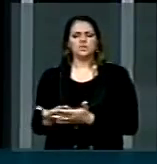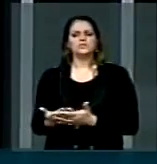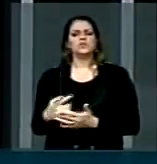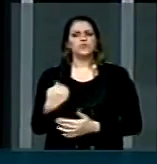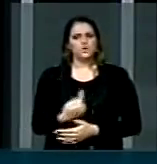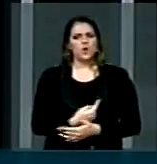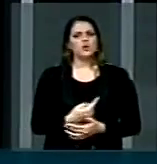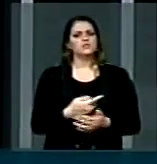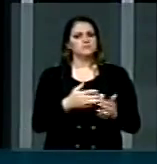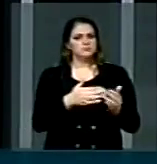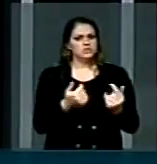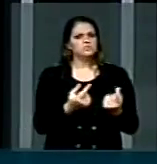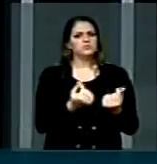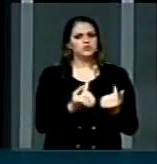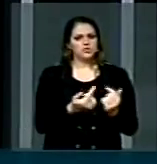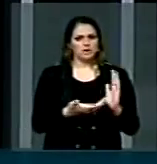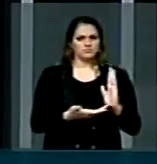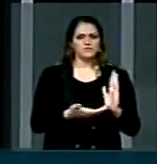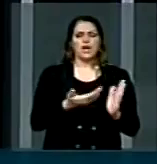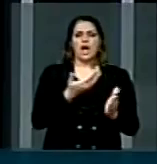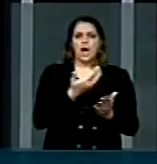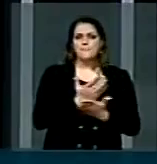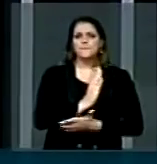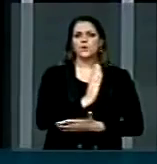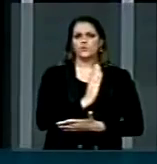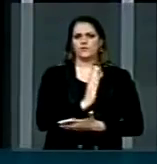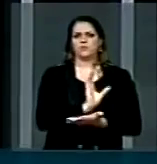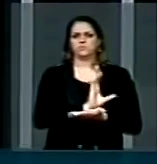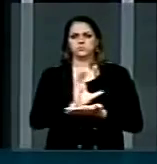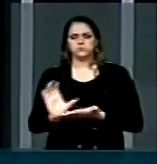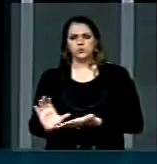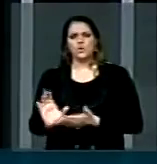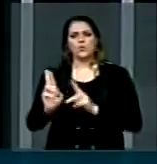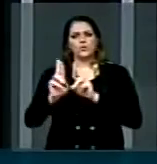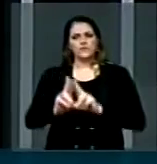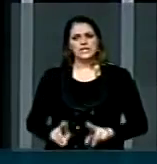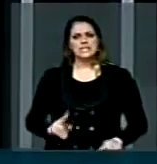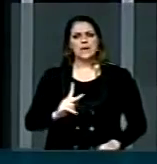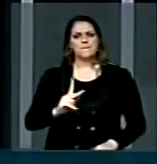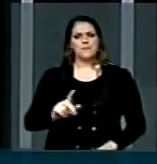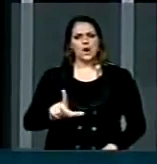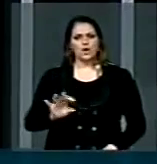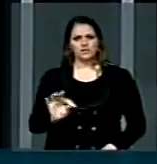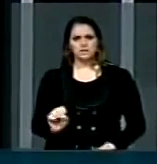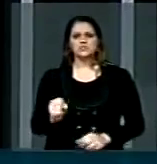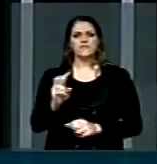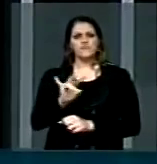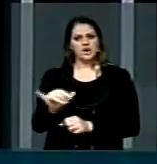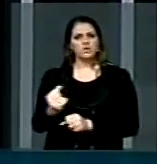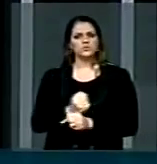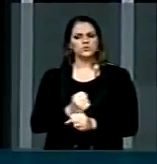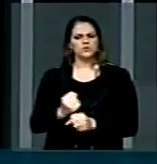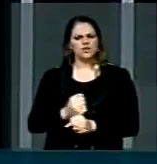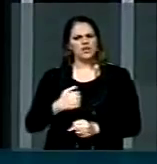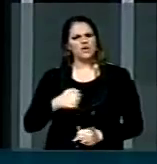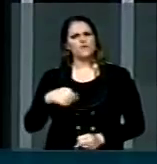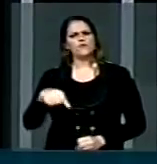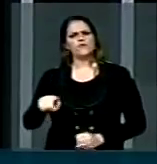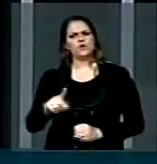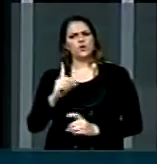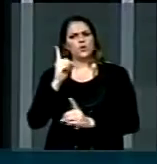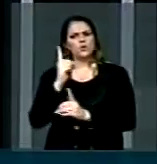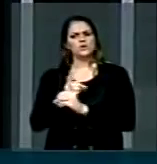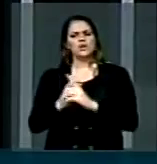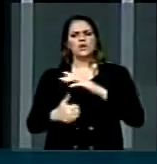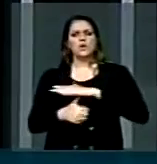bancada para a Universidade Federal de Pelotas possa construir a moradia estudantil, e eu fui ao encontro do reitor,